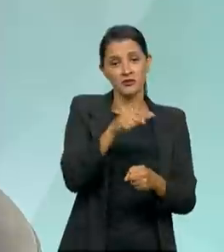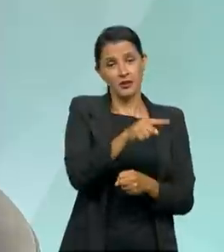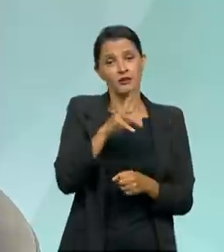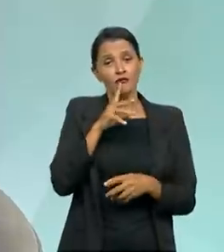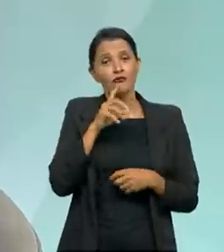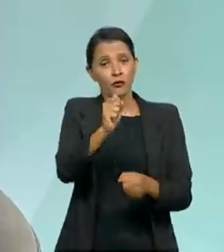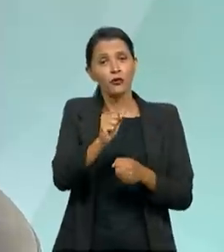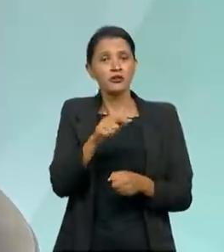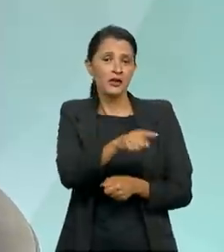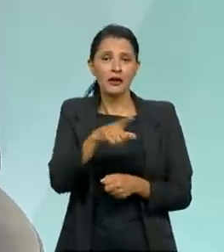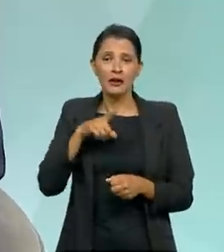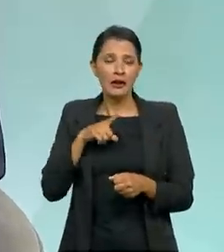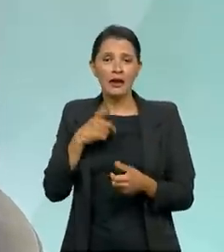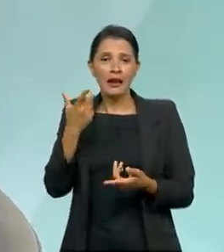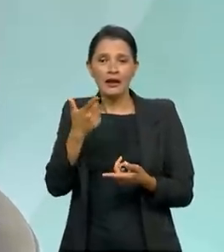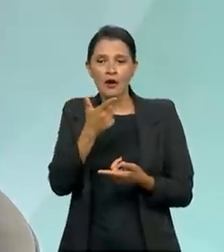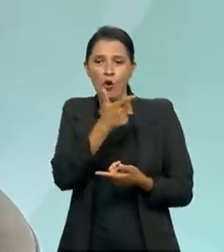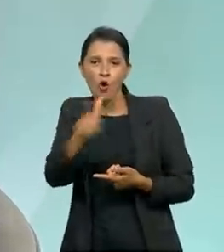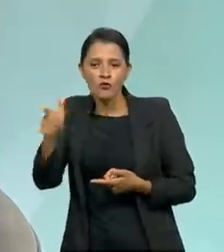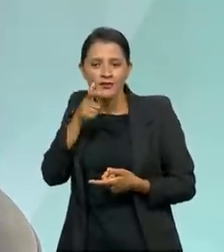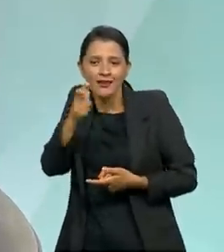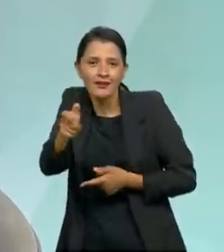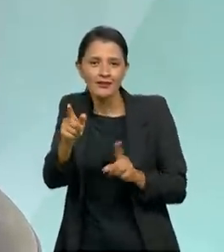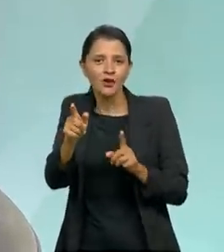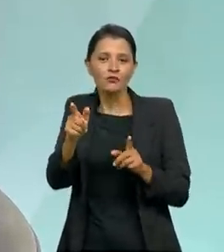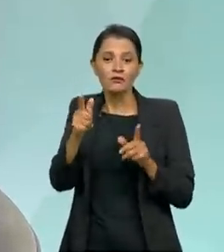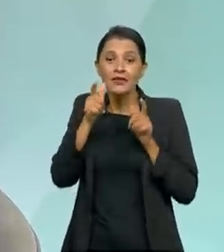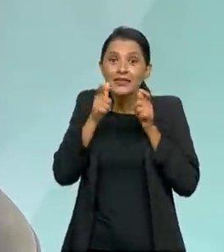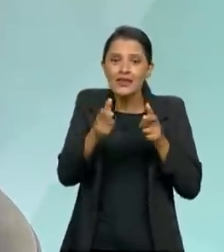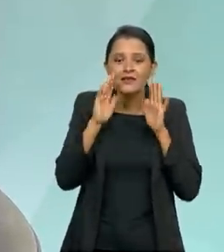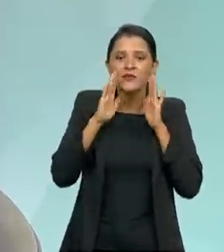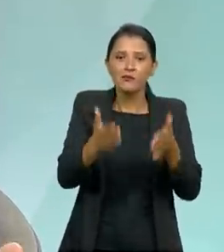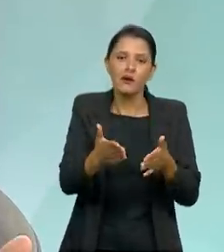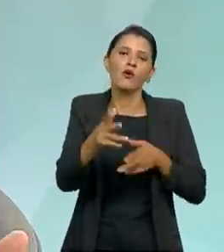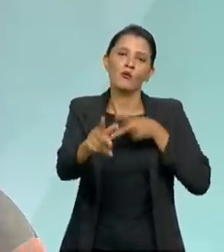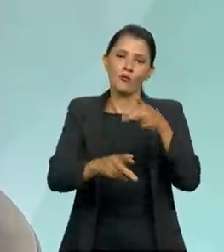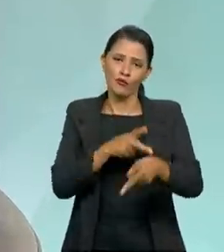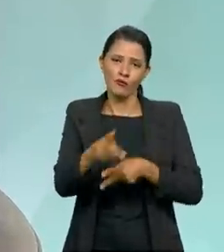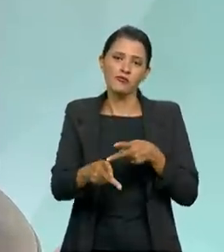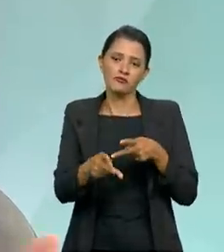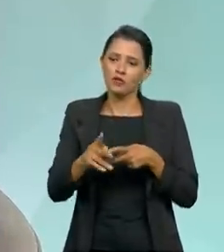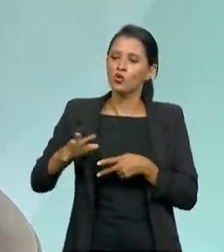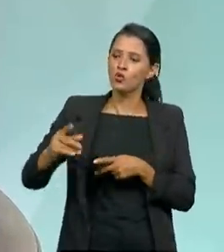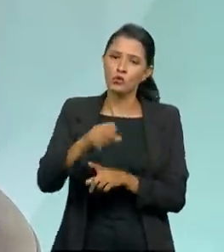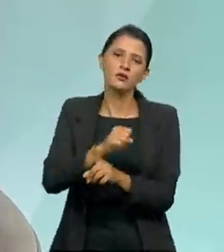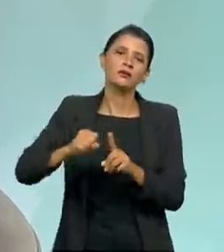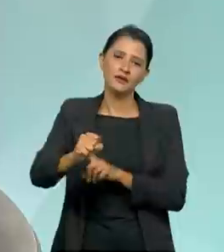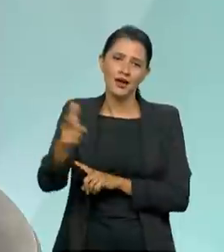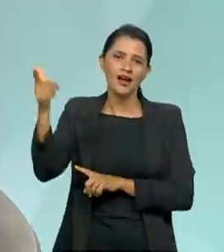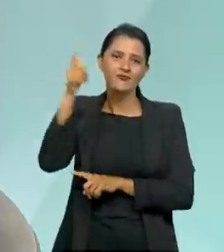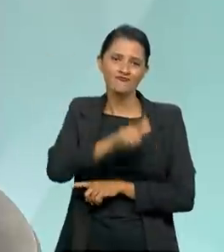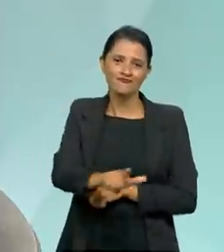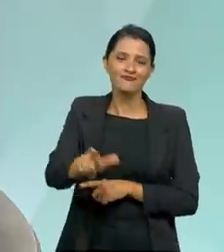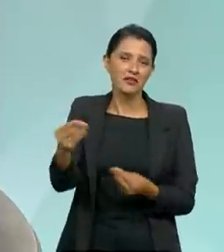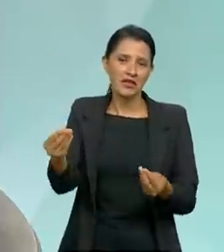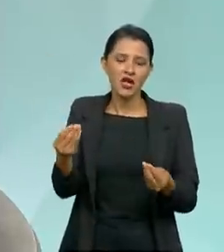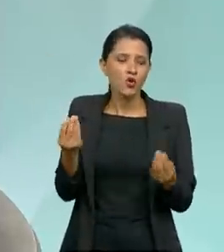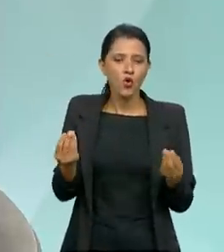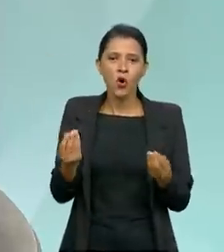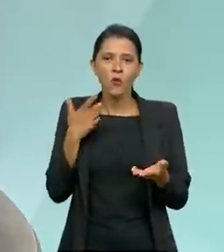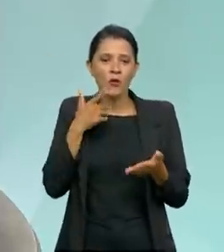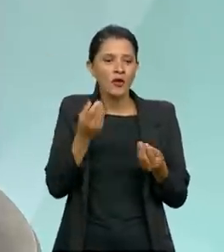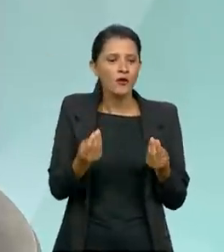fortes, elas não agem em outro interesse que não seja o interesse público. E isso a sociedade toda ganha. Eu não consigo mais direcionar